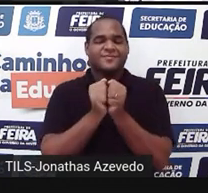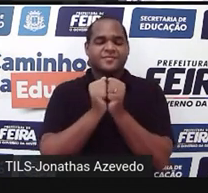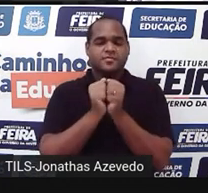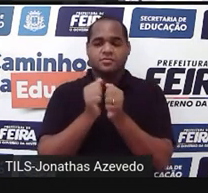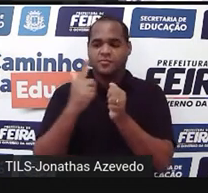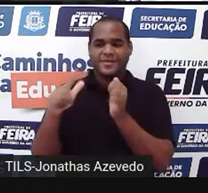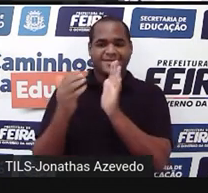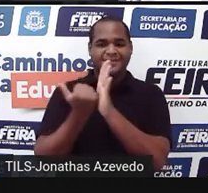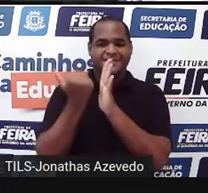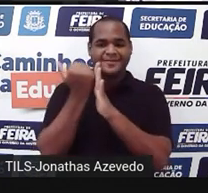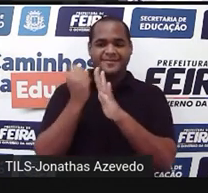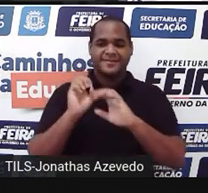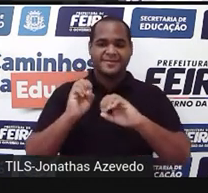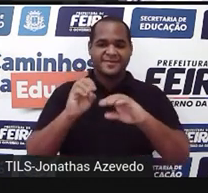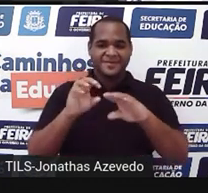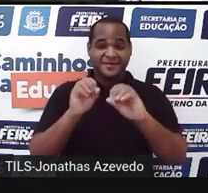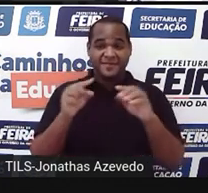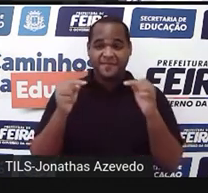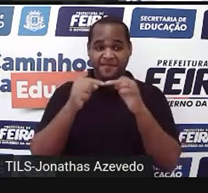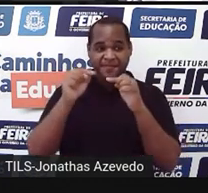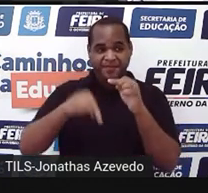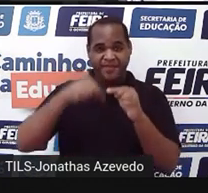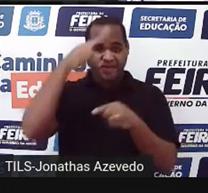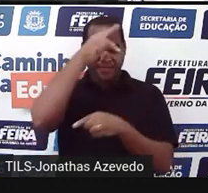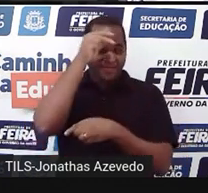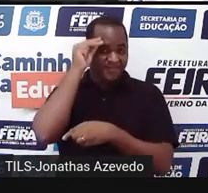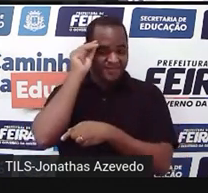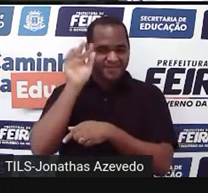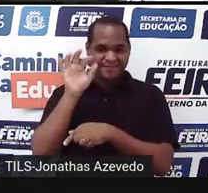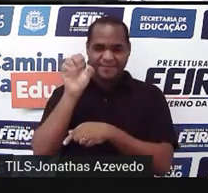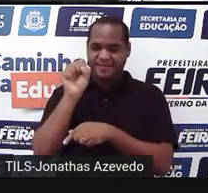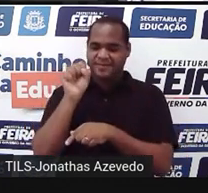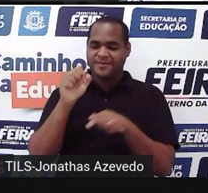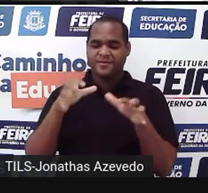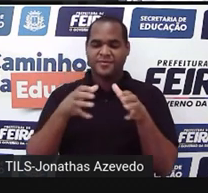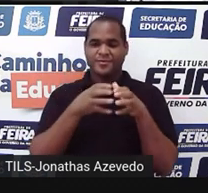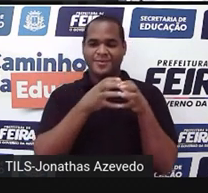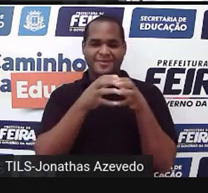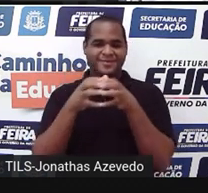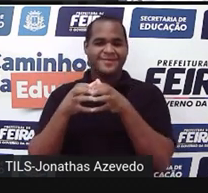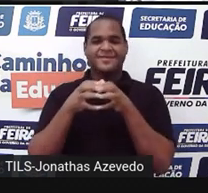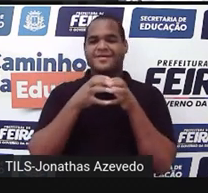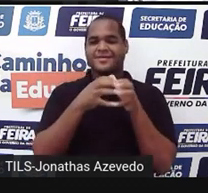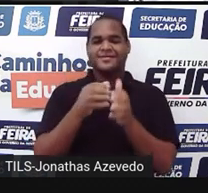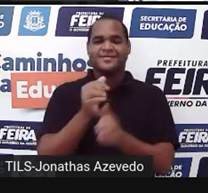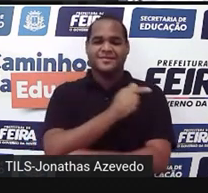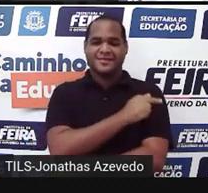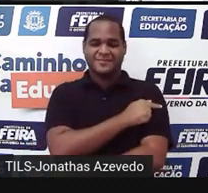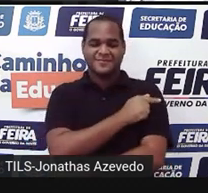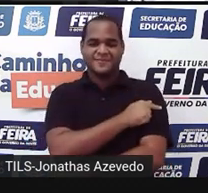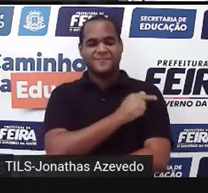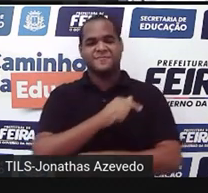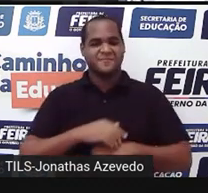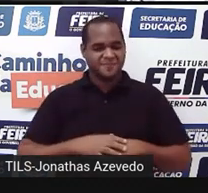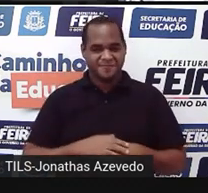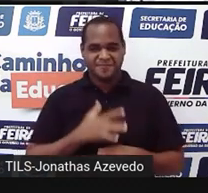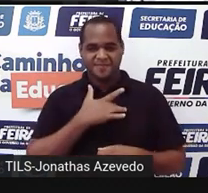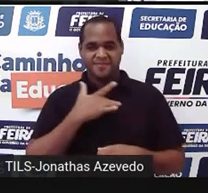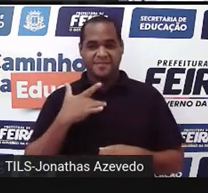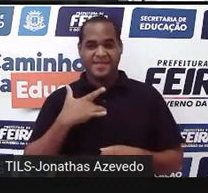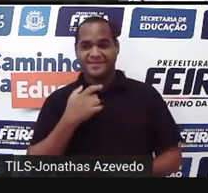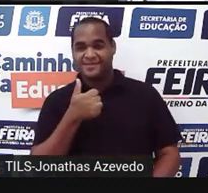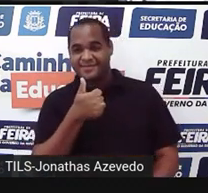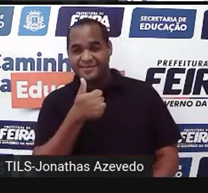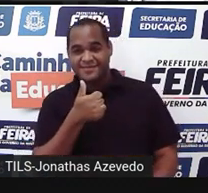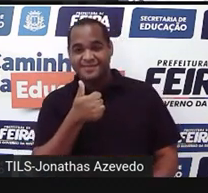você que é estudante da nossa rede municipal de ensino das turminhas de sétimo ano. Tudo bem contigo aí